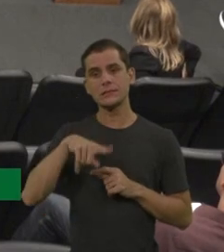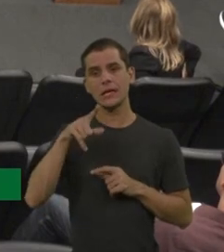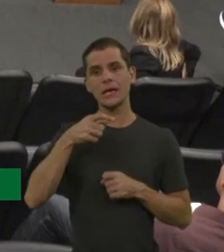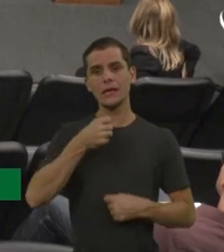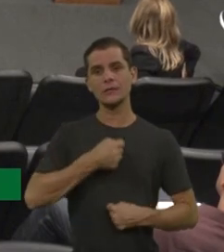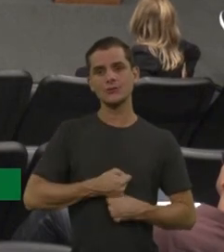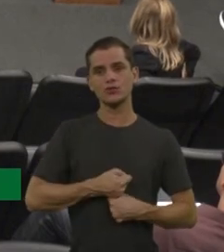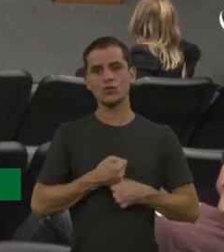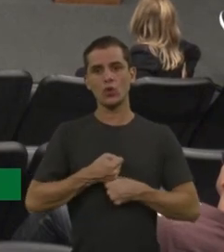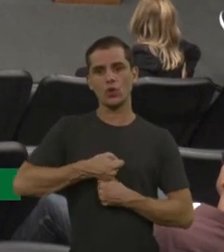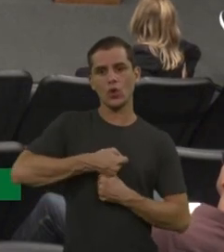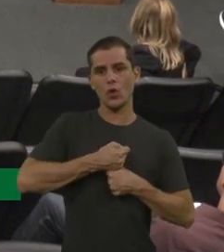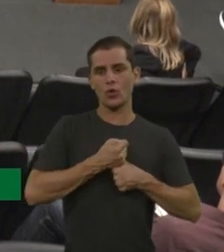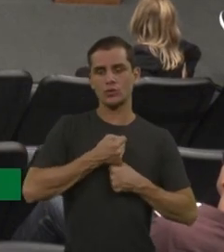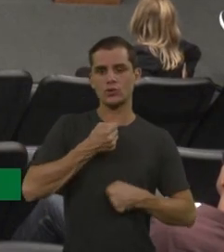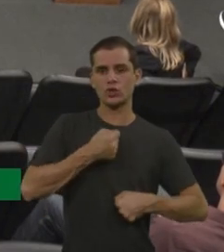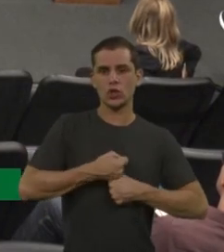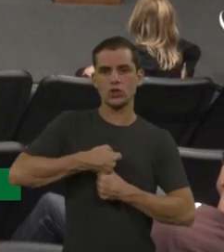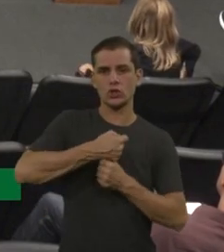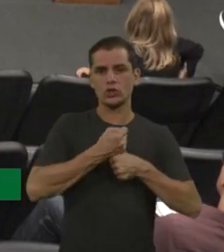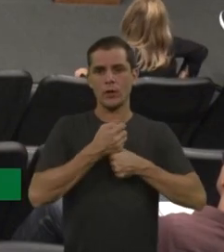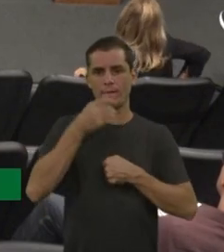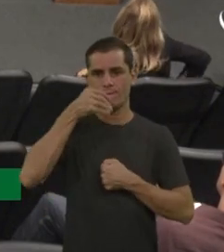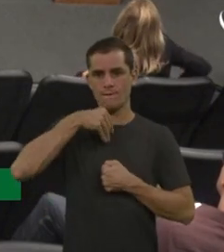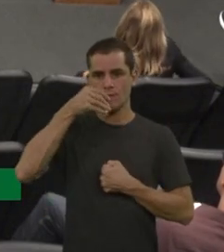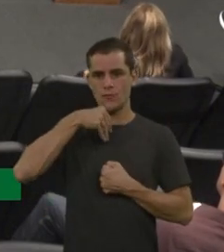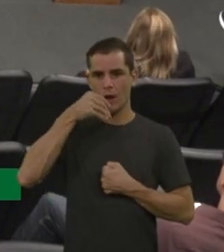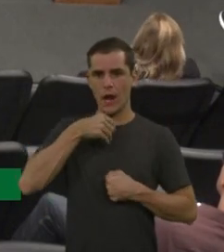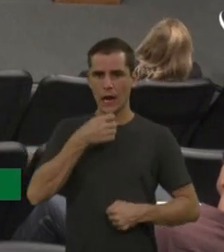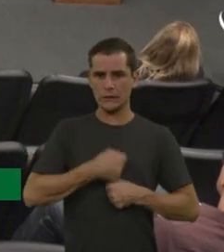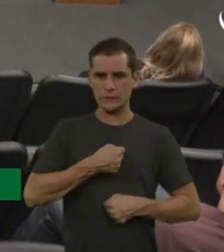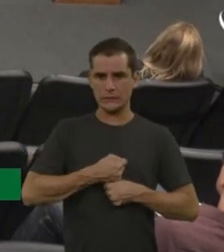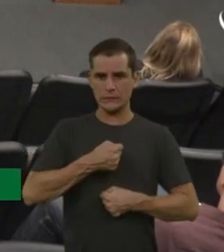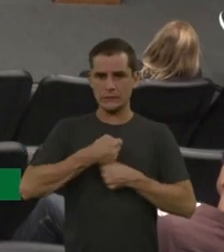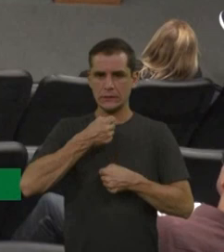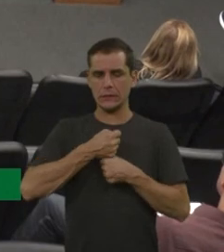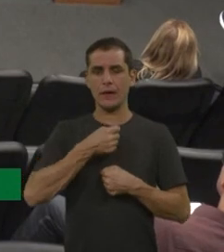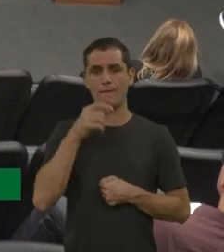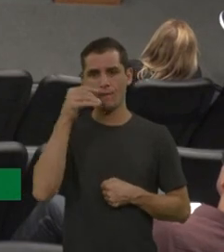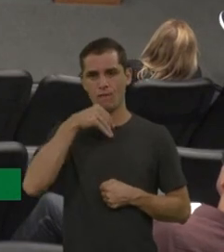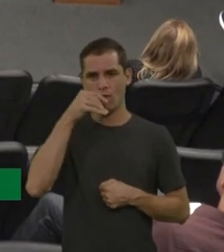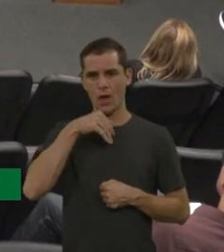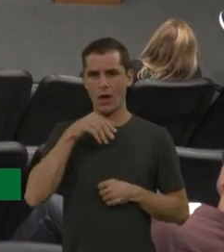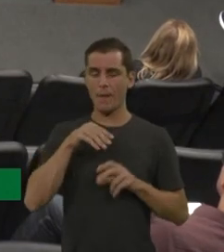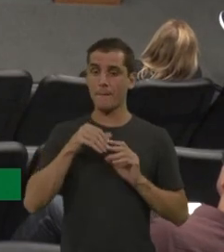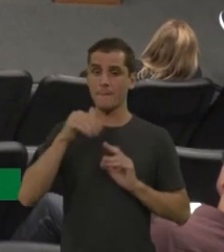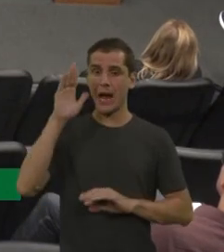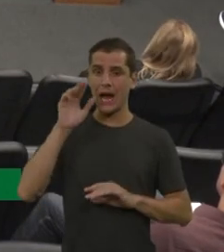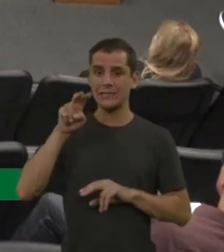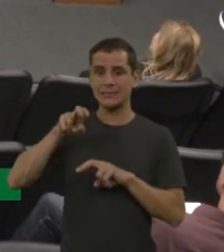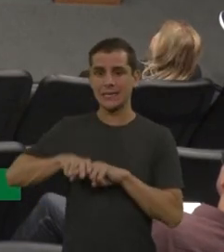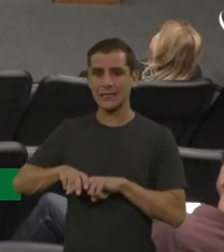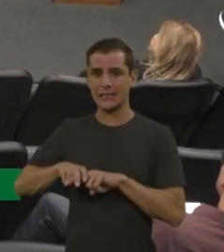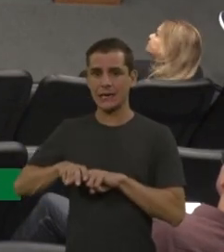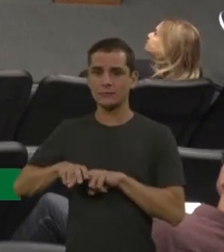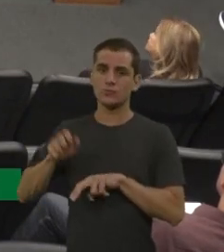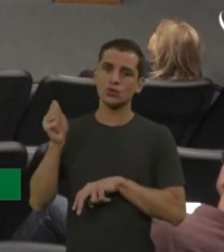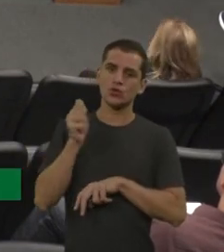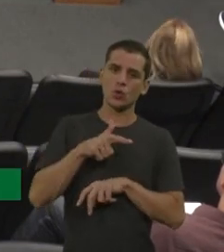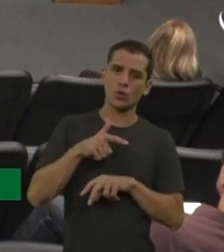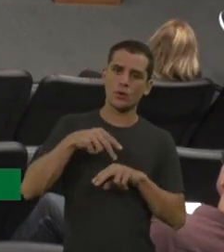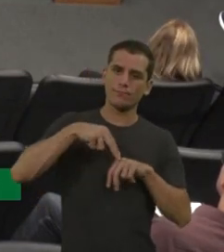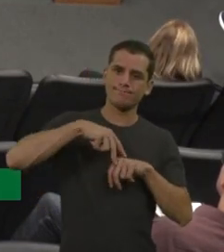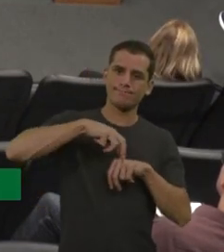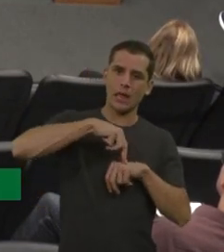eles têm a fraqueza da musculatura também para a vertebral, então esses pacientes ficam muito sentados e a escoliose desenvolve muito